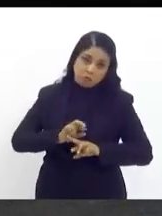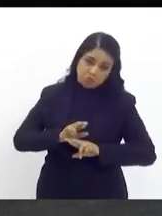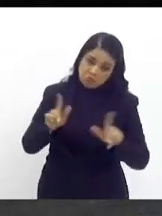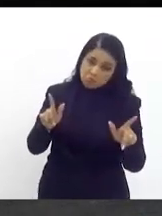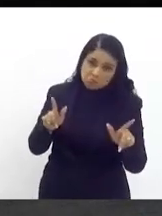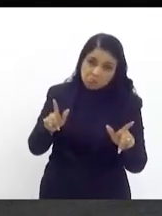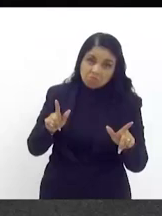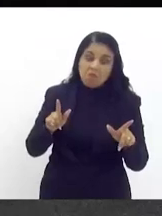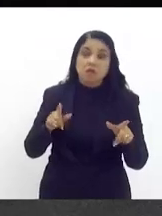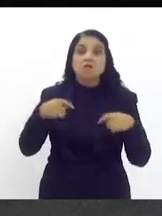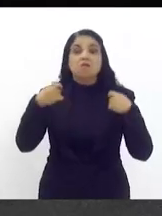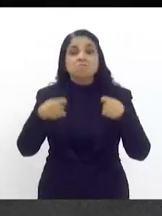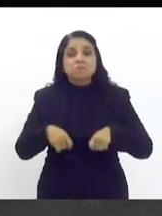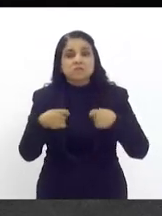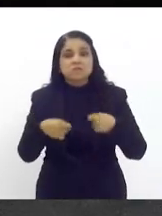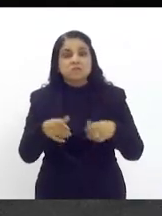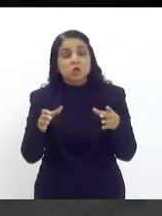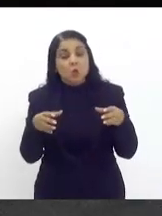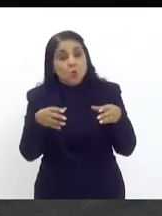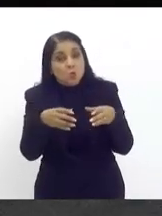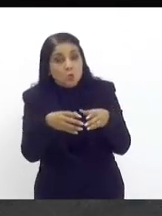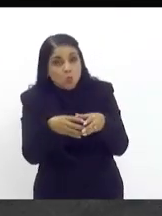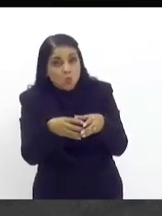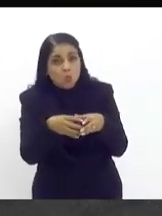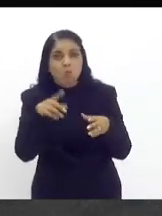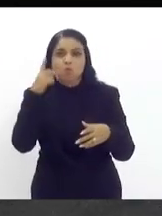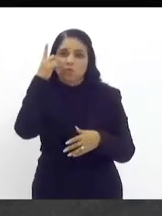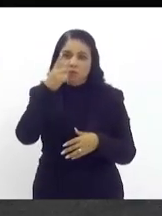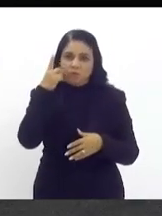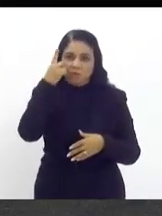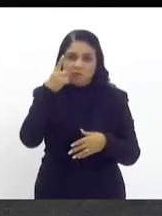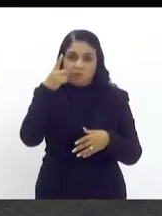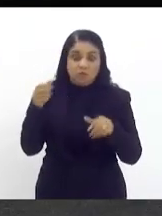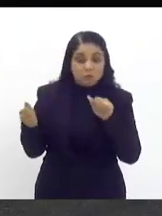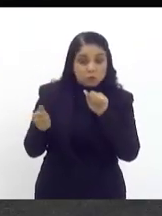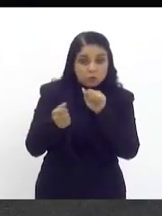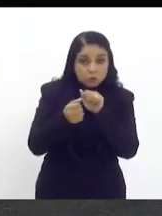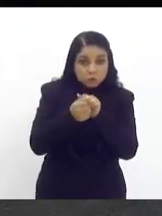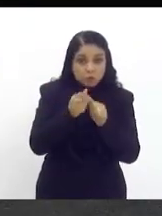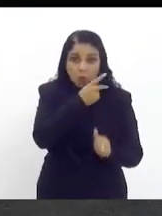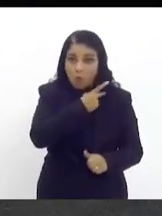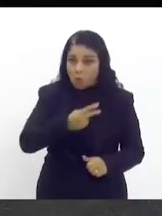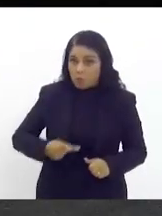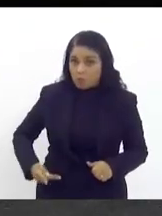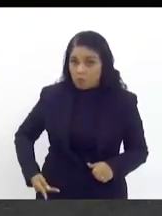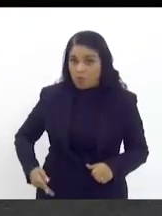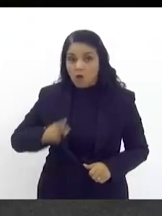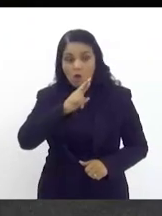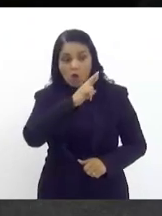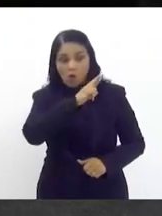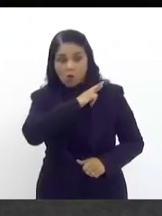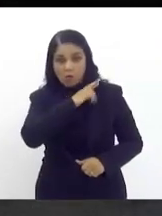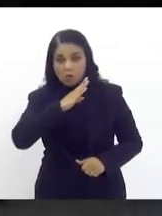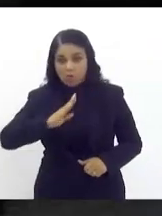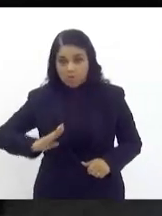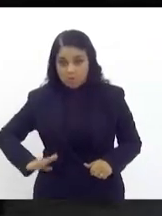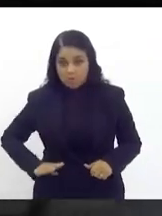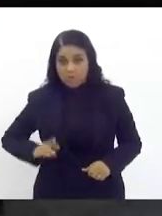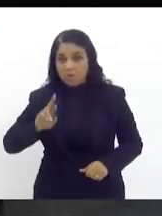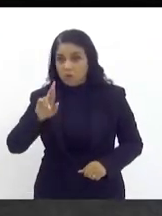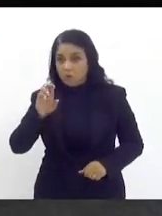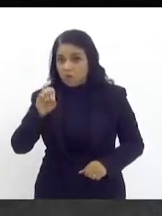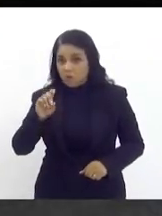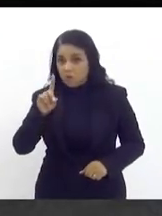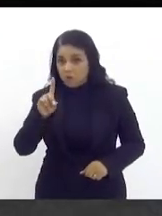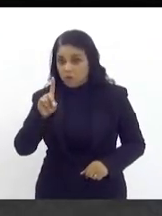façamos um grupo de deputados que, junto ao presidente Bacelar, possa buscar a retomada